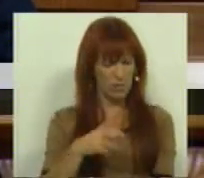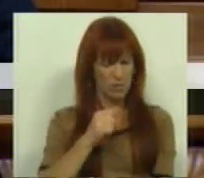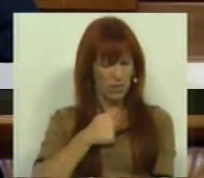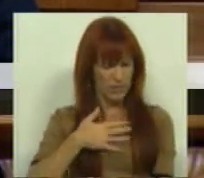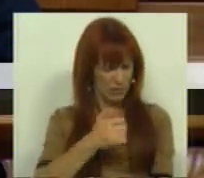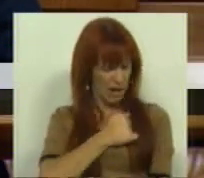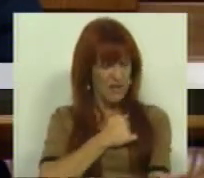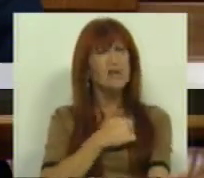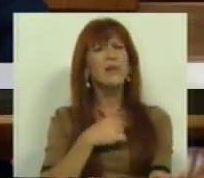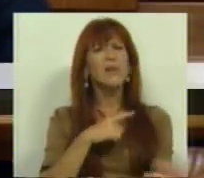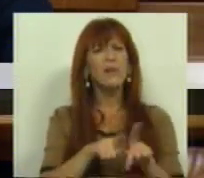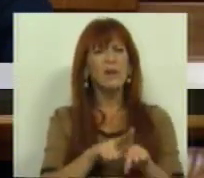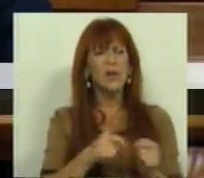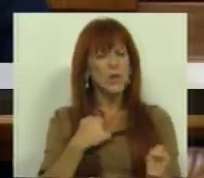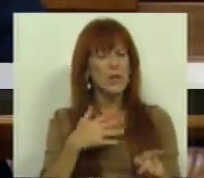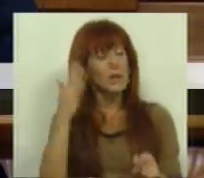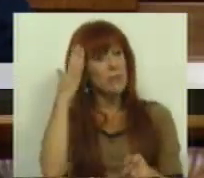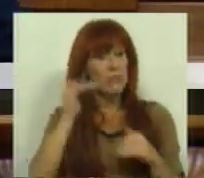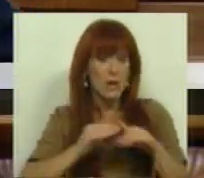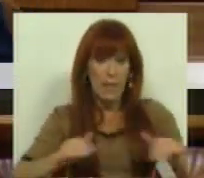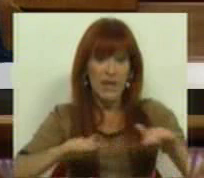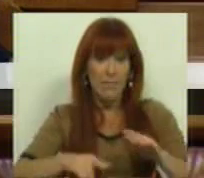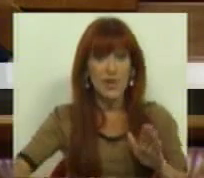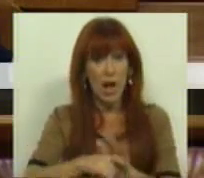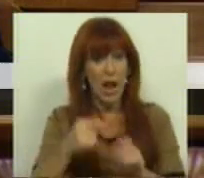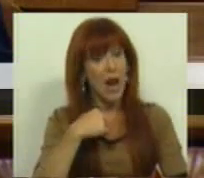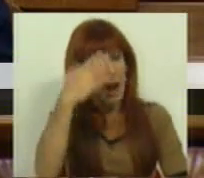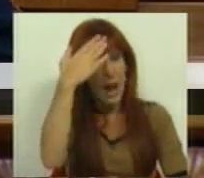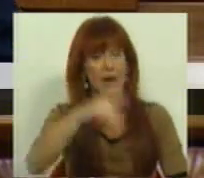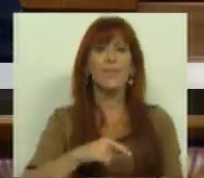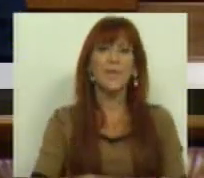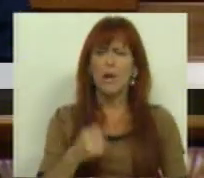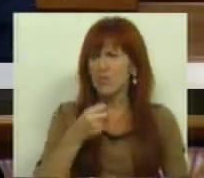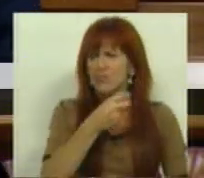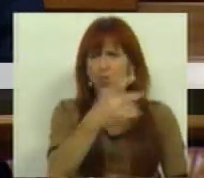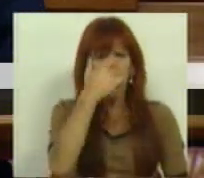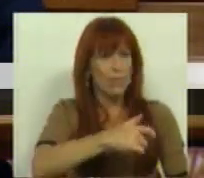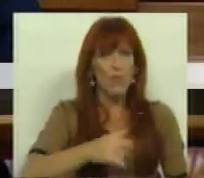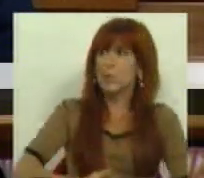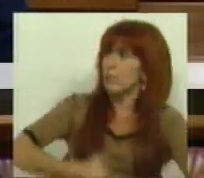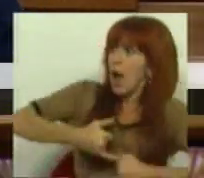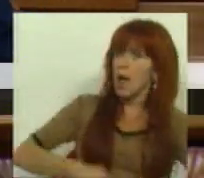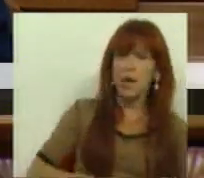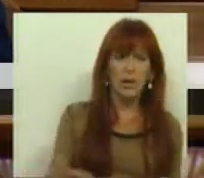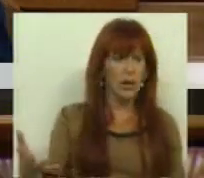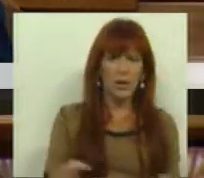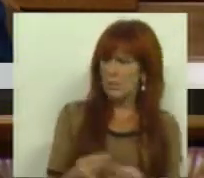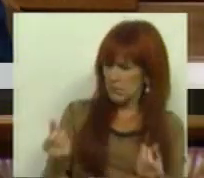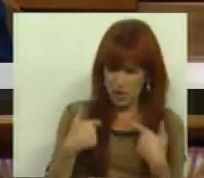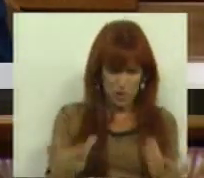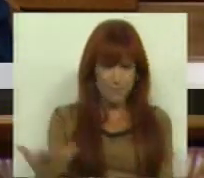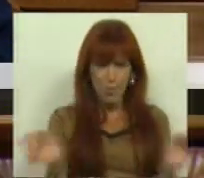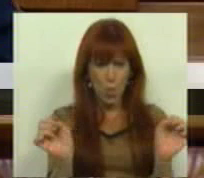senhorio, seguindo as etapas previstas na lei. Muitos inquilinos, assustados e sem os meios